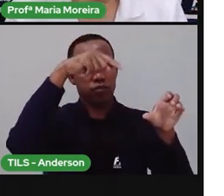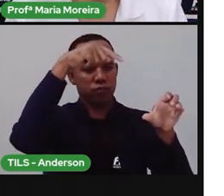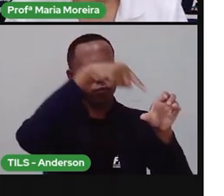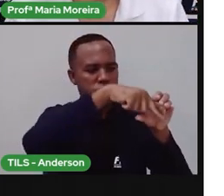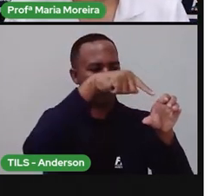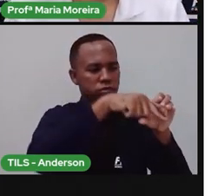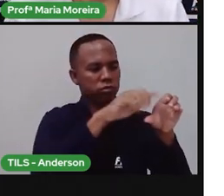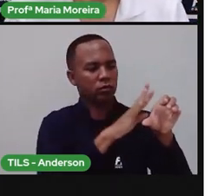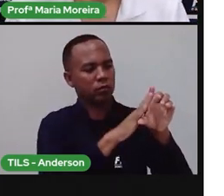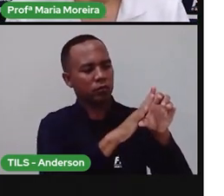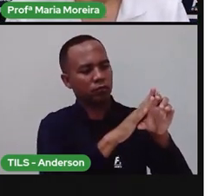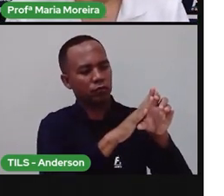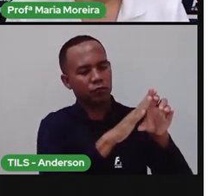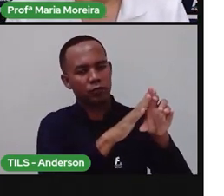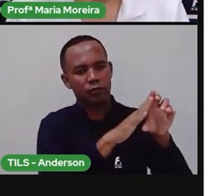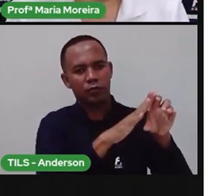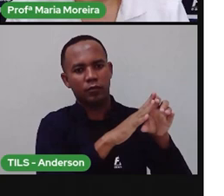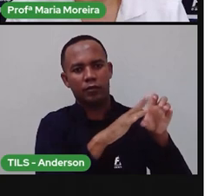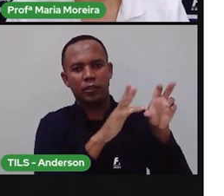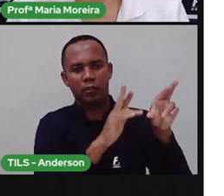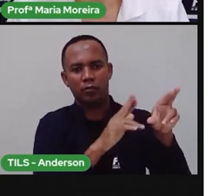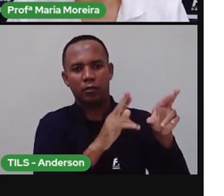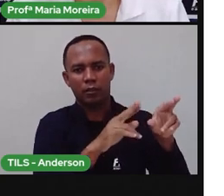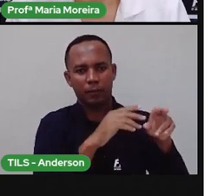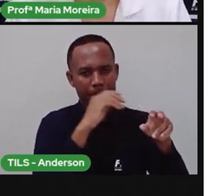direta aqui na Terra.